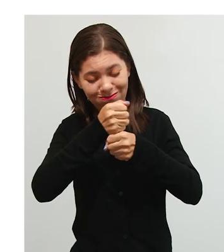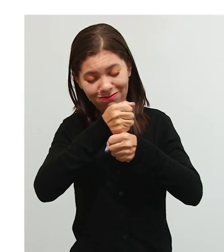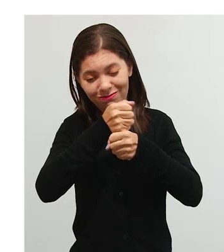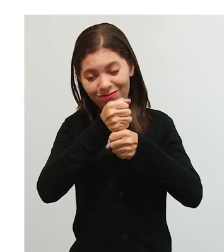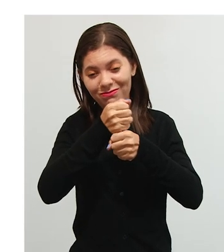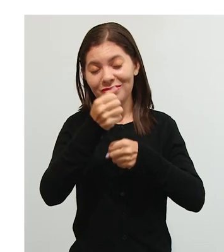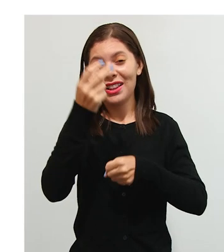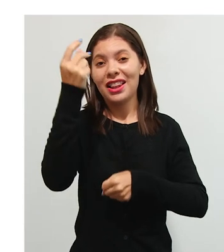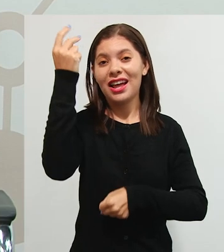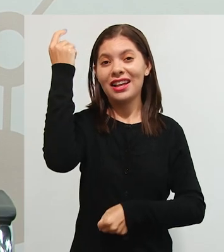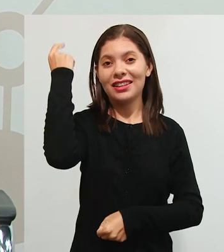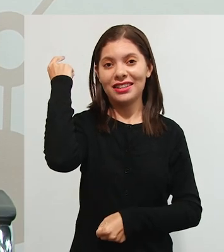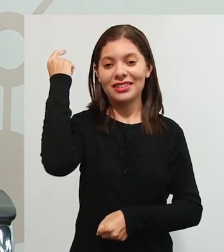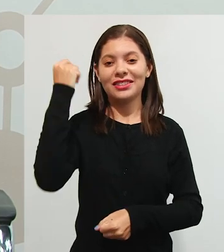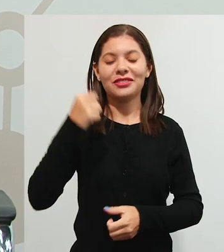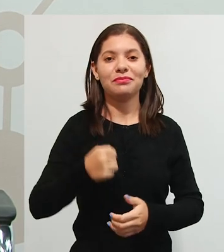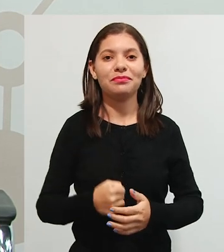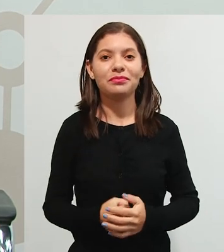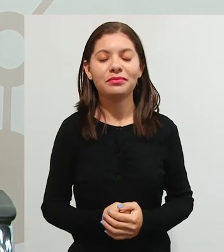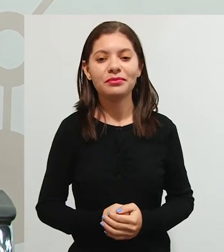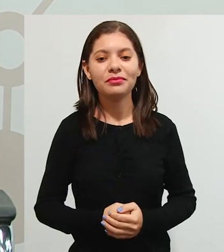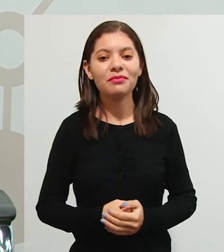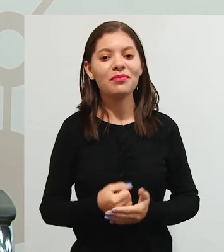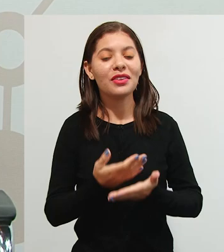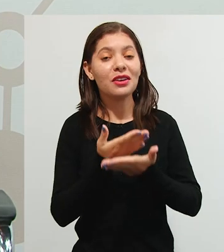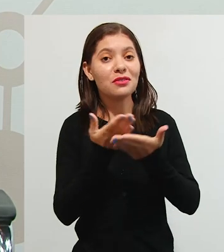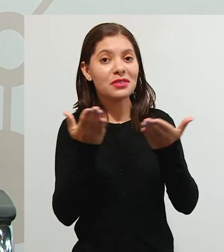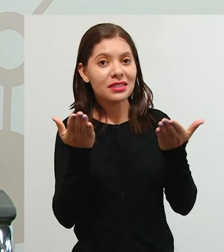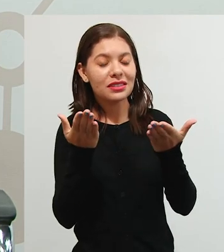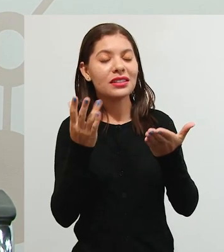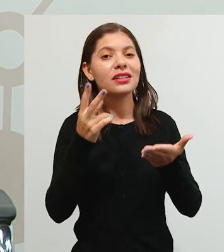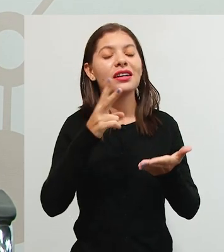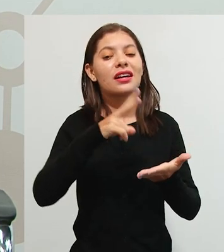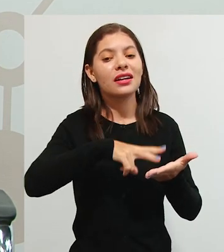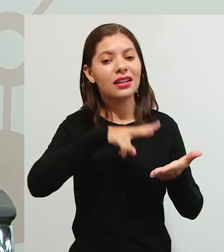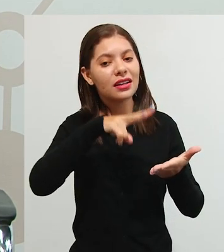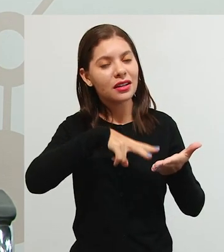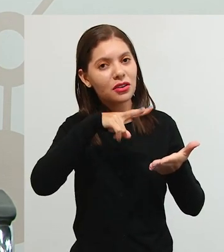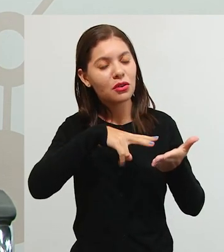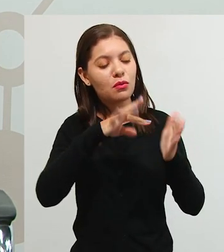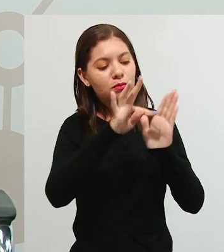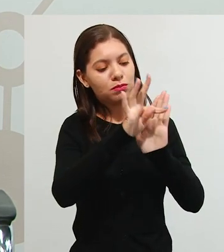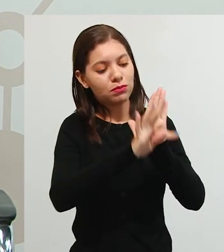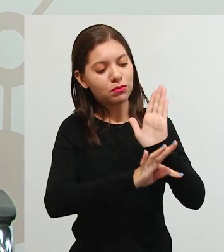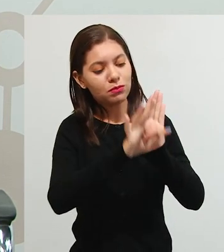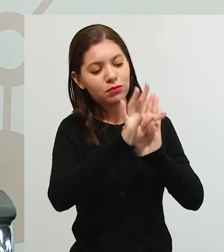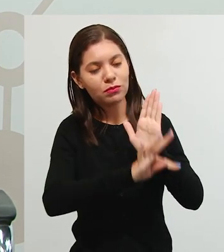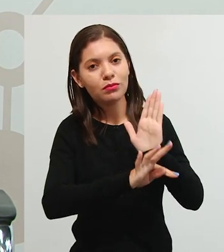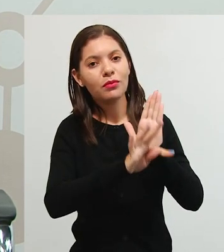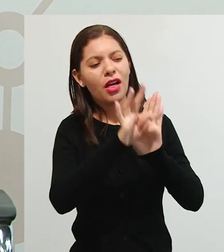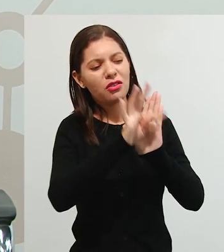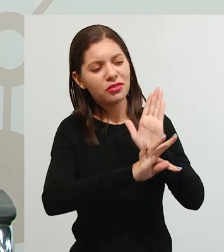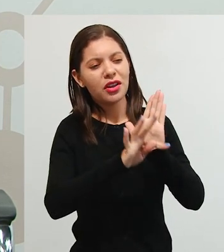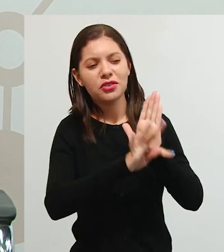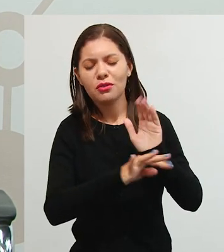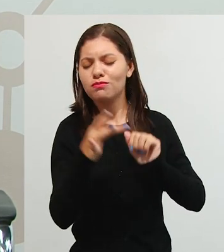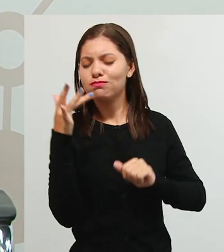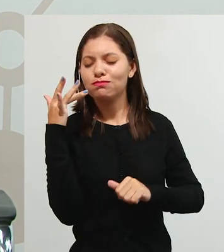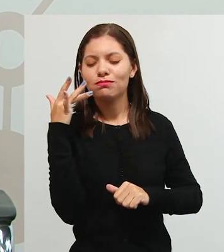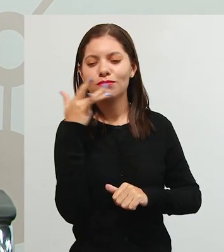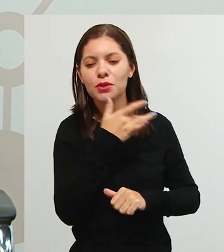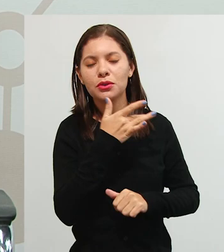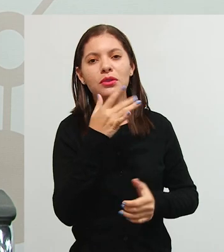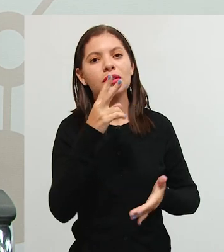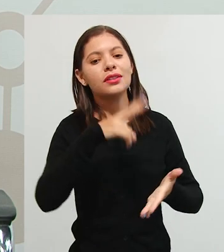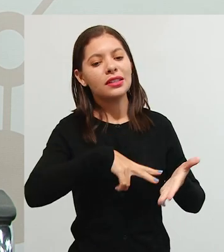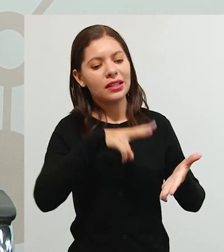Mas, gente, olha, é muito, vocês que leram o texto, é um texto muito gostoso de ler, é um